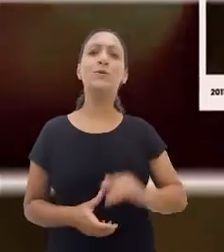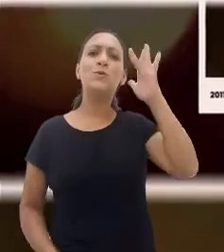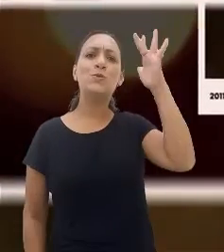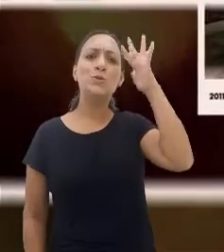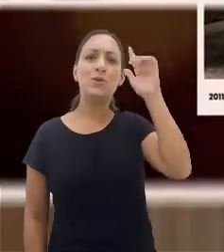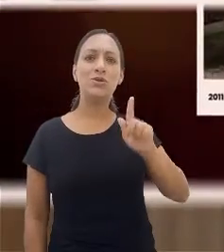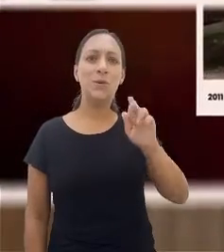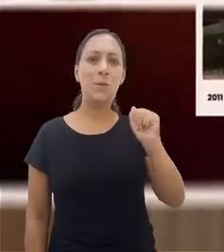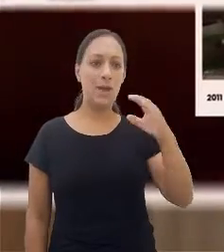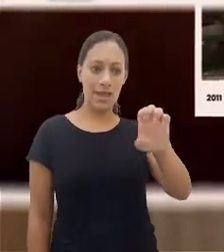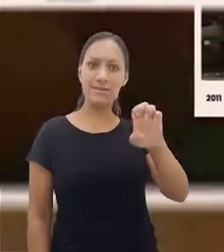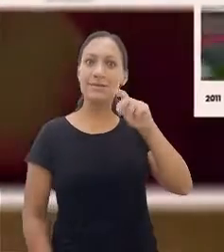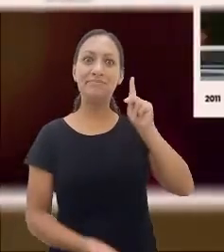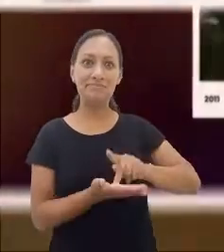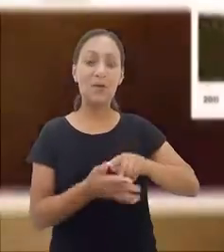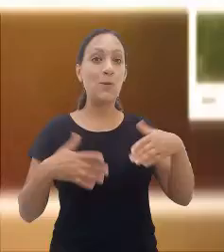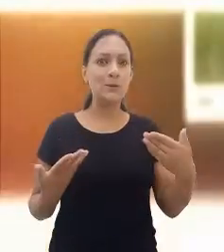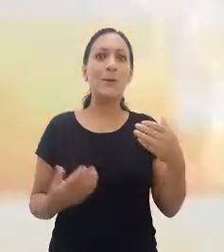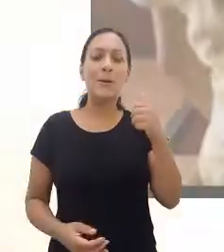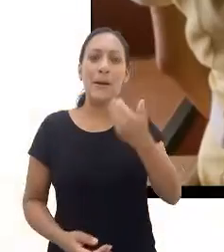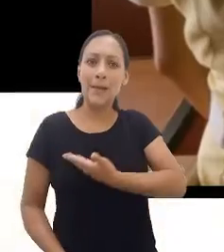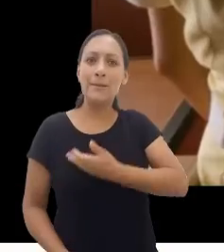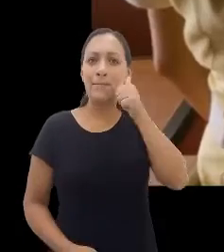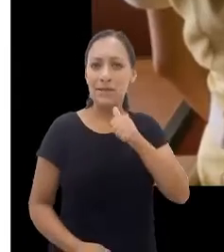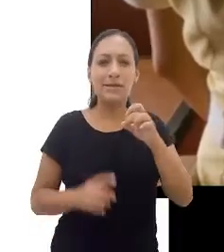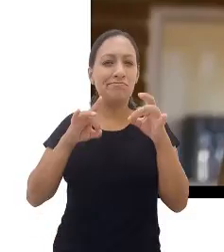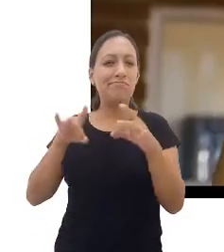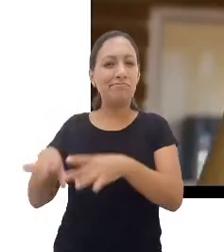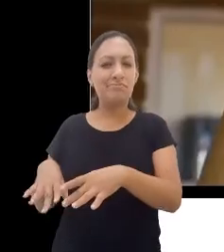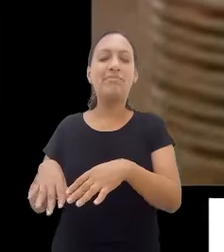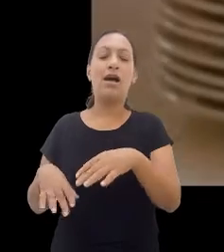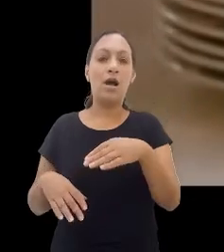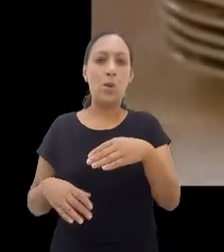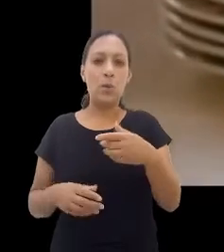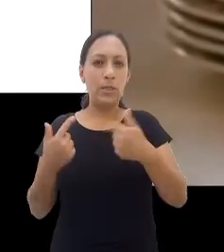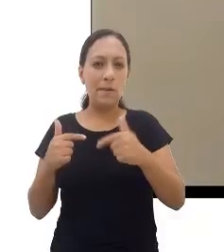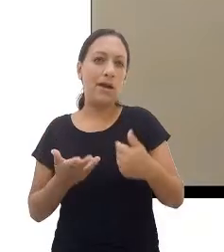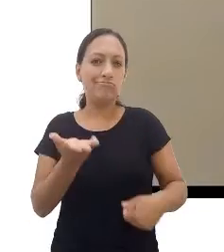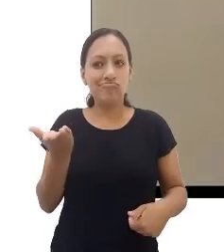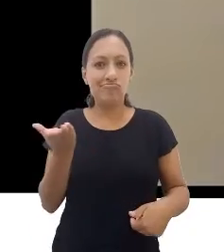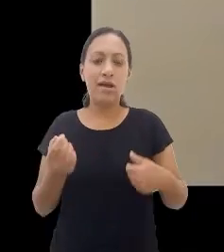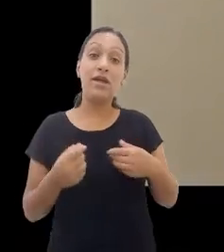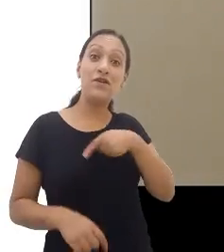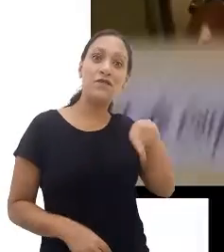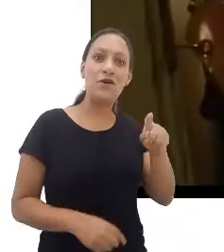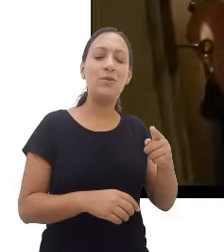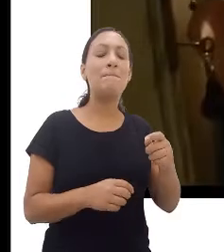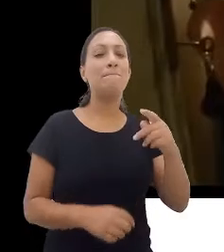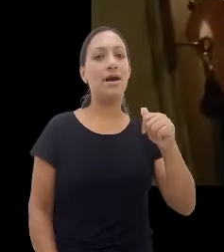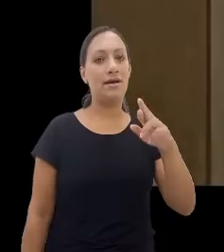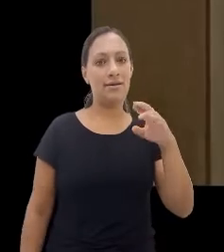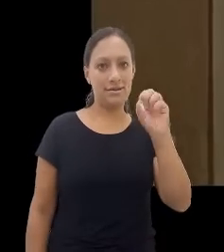se torna realidade quando ela e suas amigas pedem demissão de seus empregos de garçonete e vão passar alguns dias em Paris. Mal sabiam que tudo estava